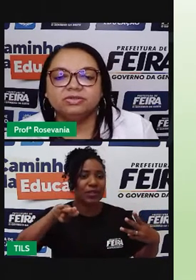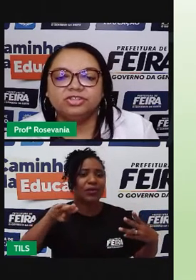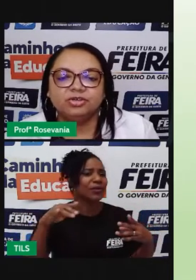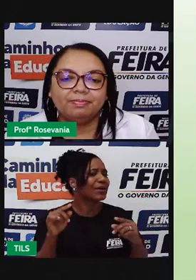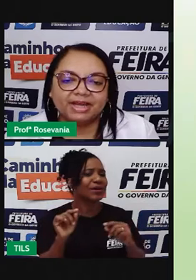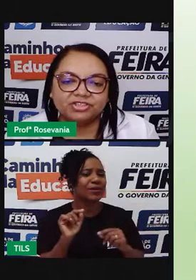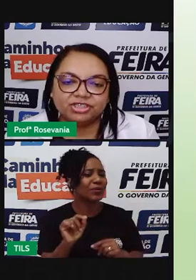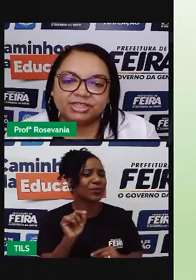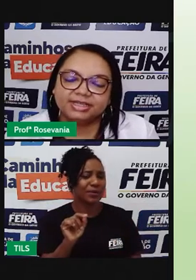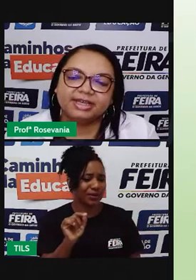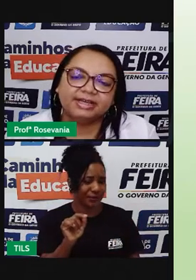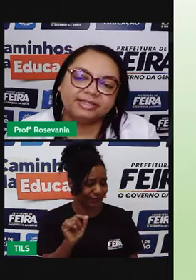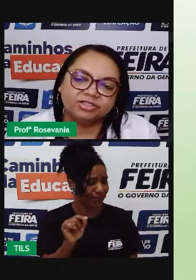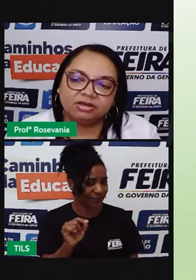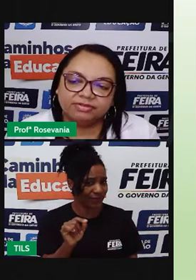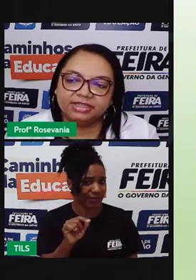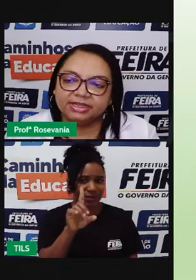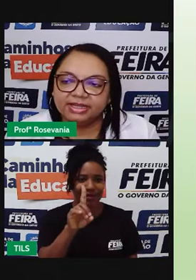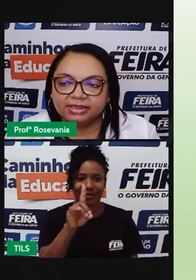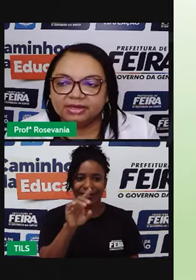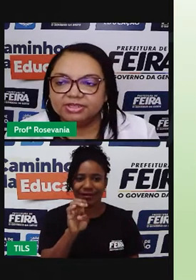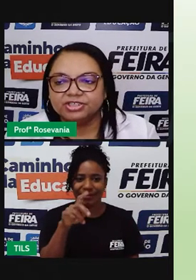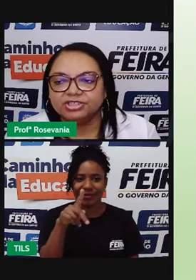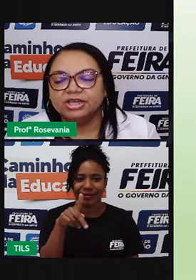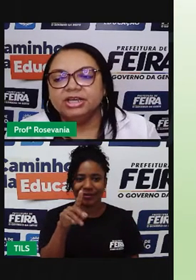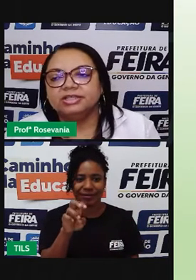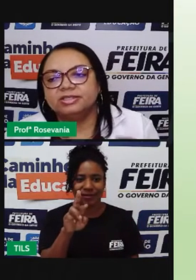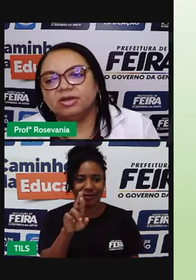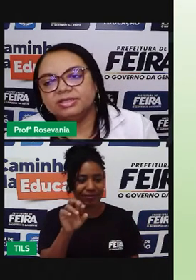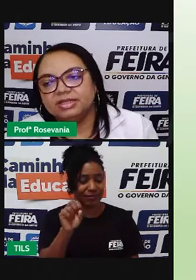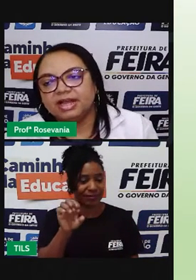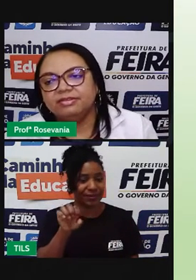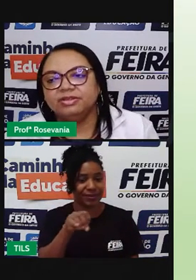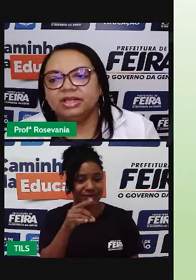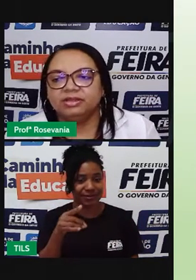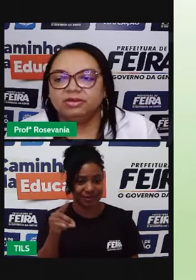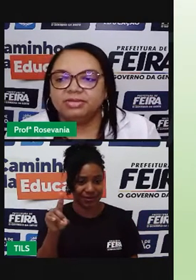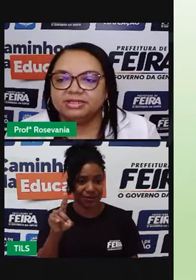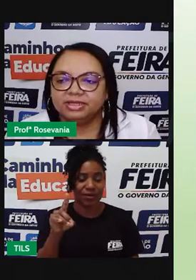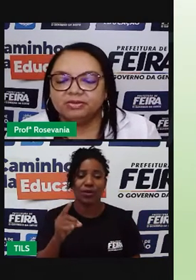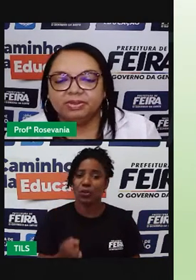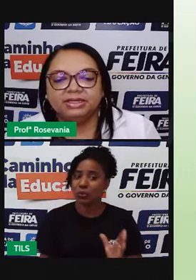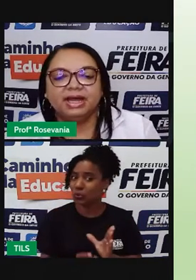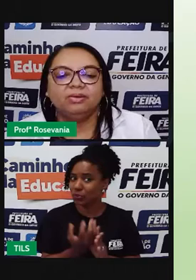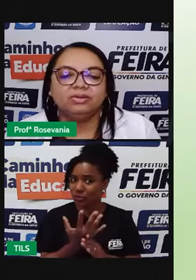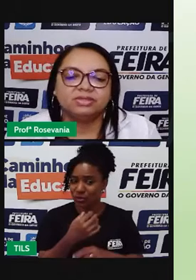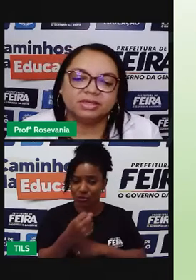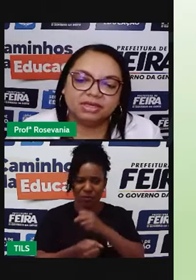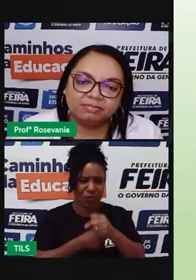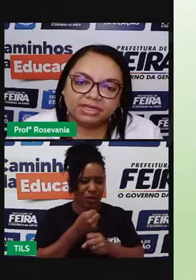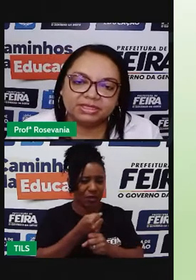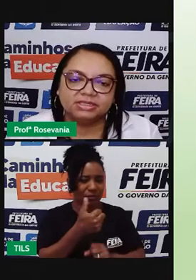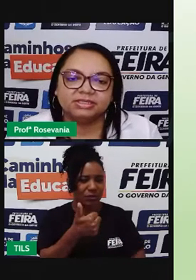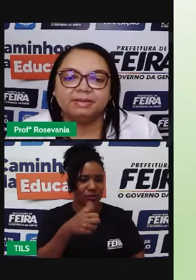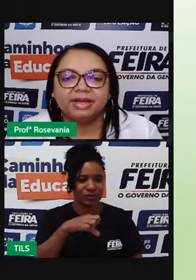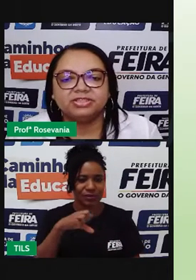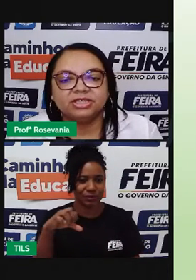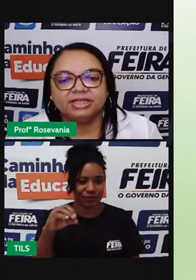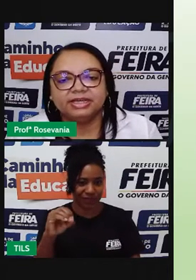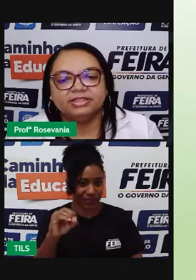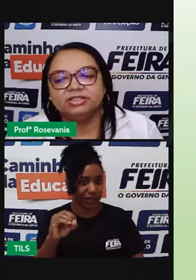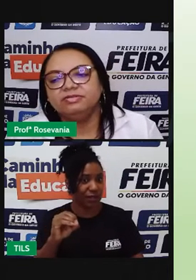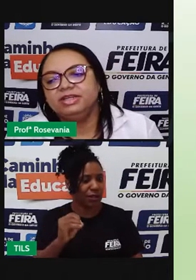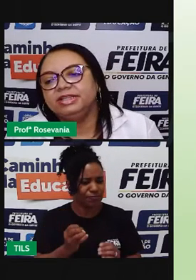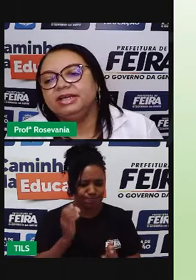que surgiu a partir dessa década de 90. Até então, a gente só citava no território brasileiro planaltos e planícies. A